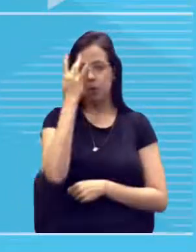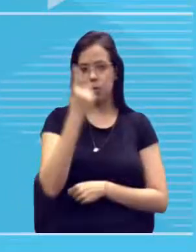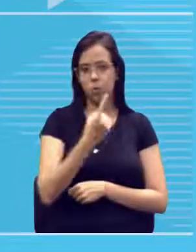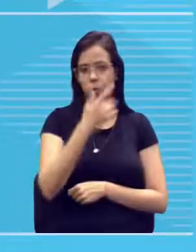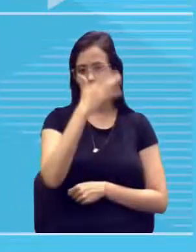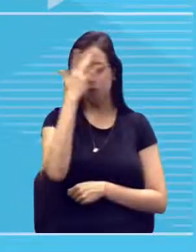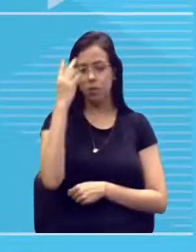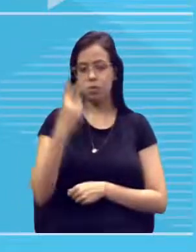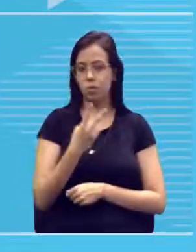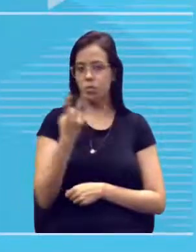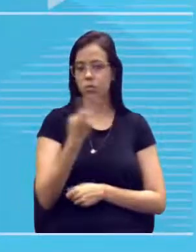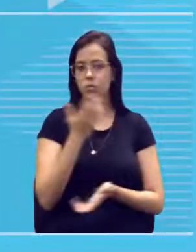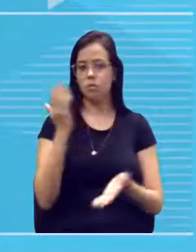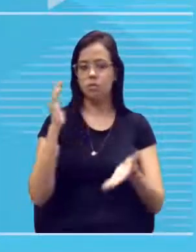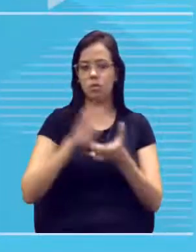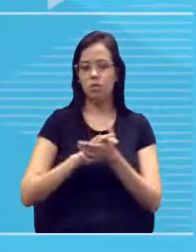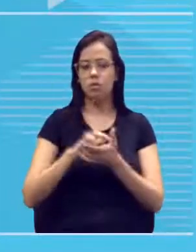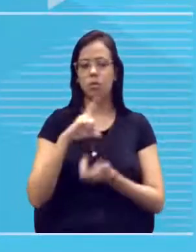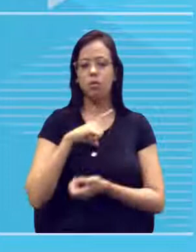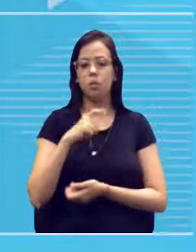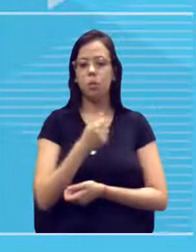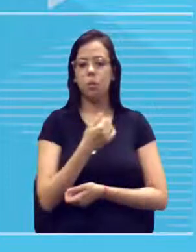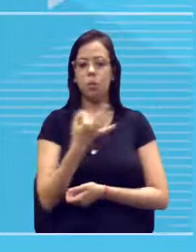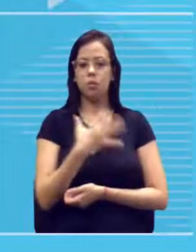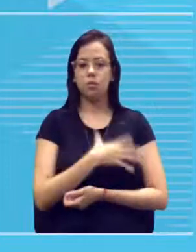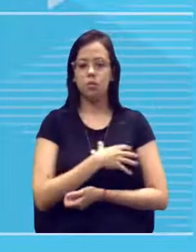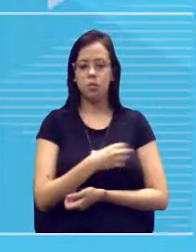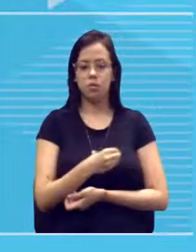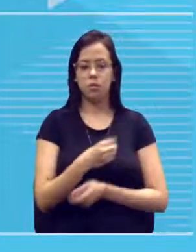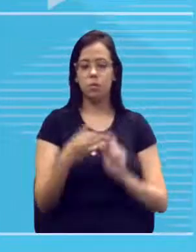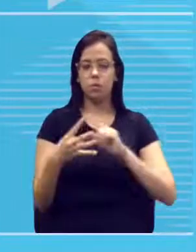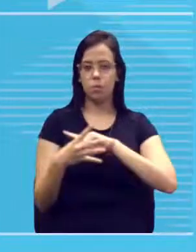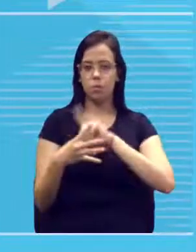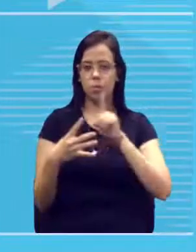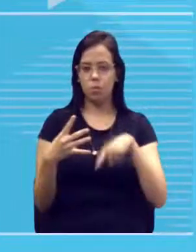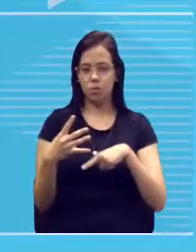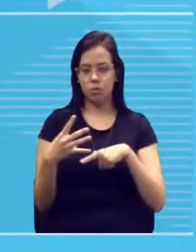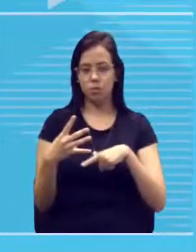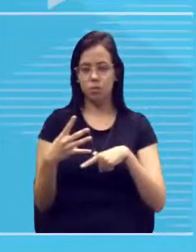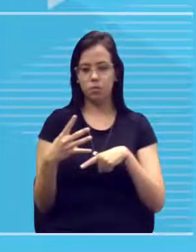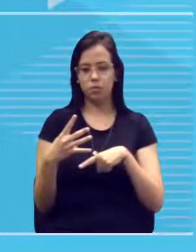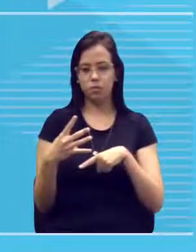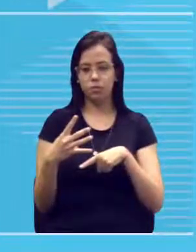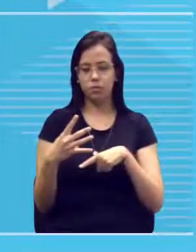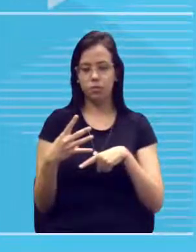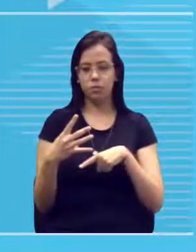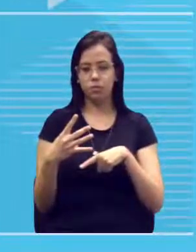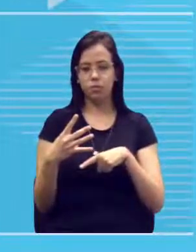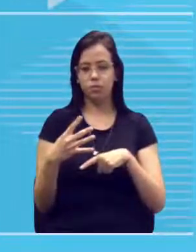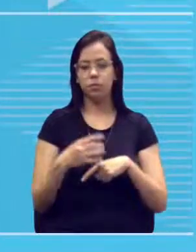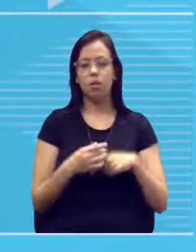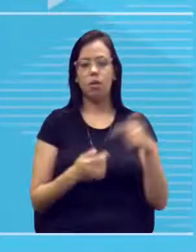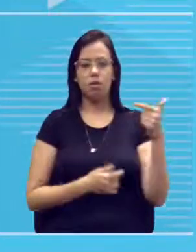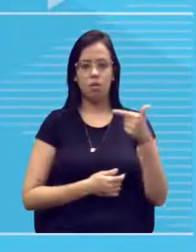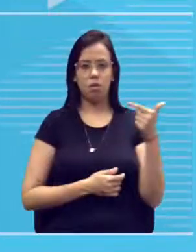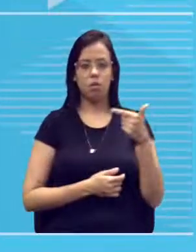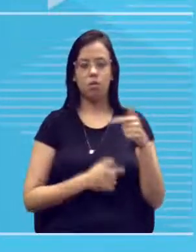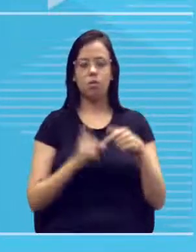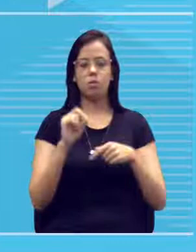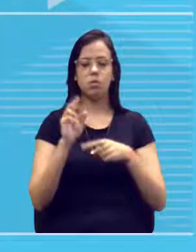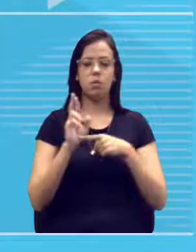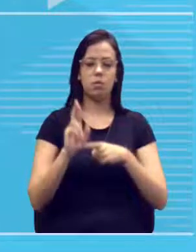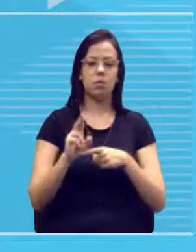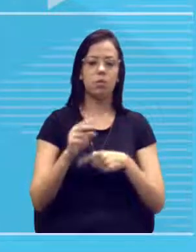Ele é um casal. E eles tiveram quantos filhos? Quatro filhos, professor, que são lá na filiação 2, os representantes